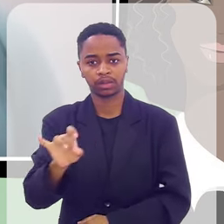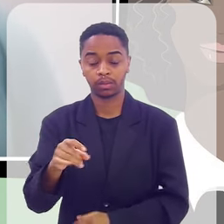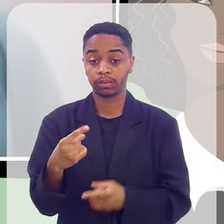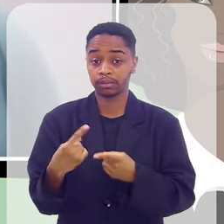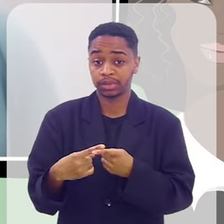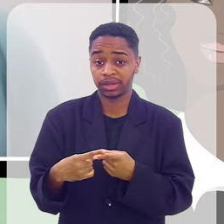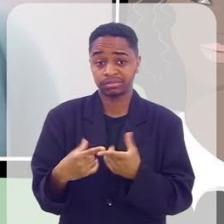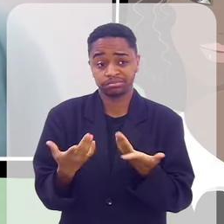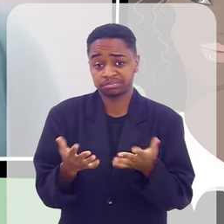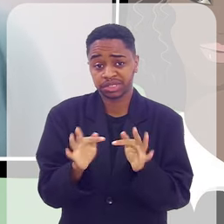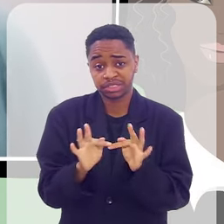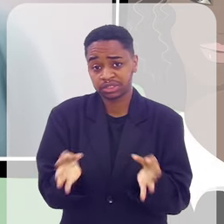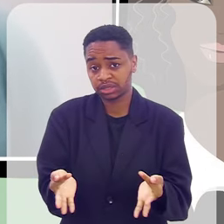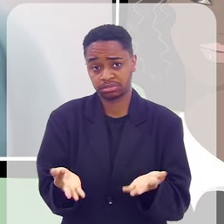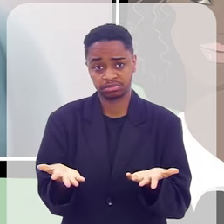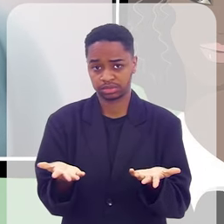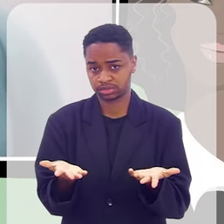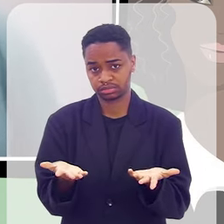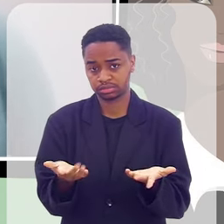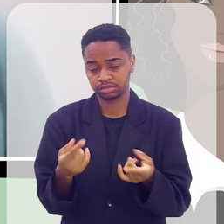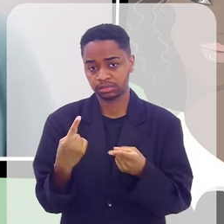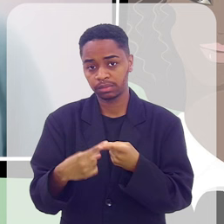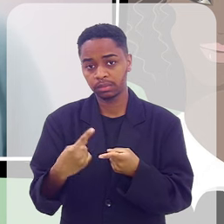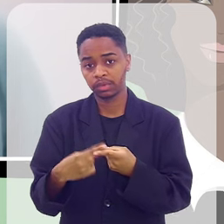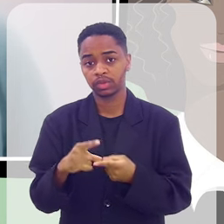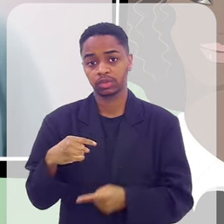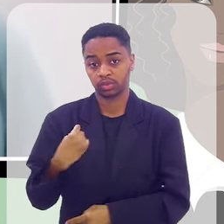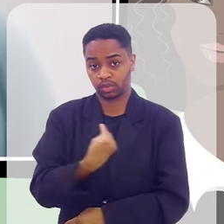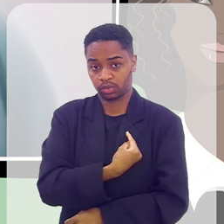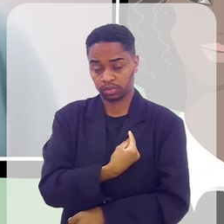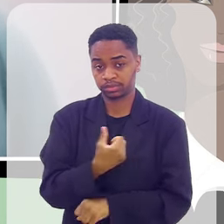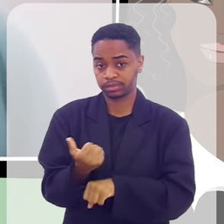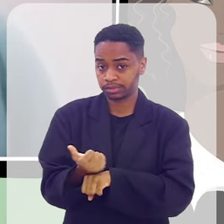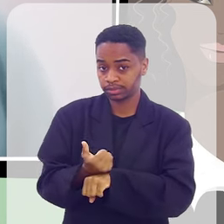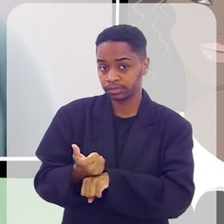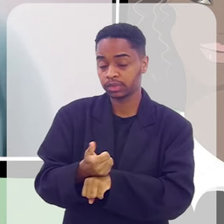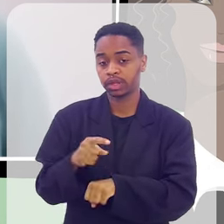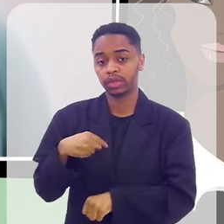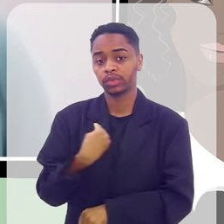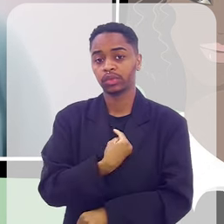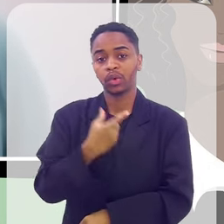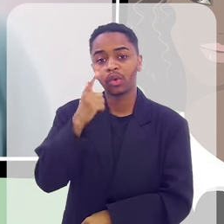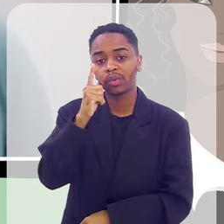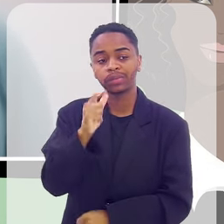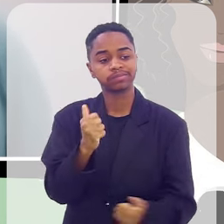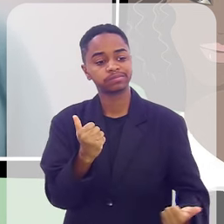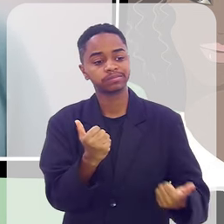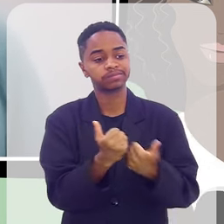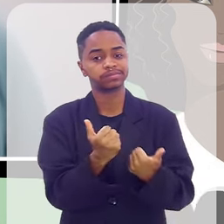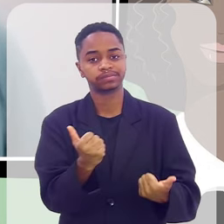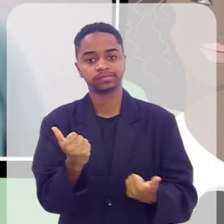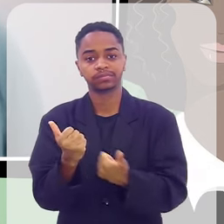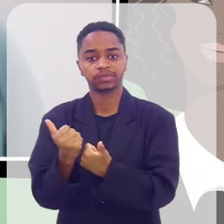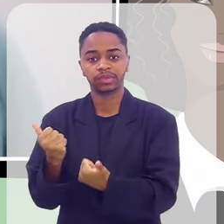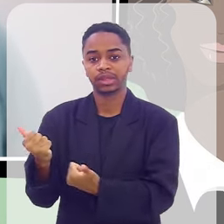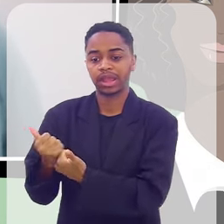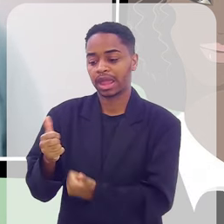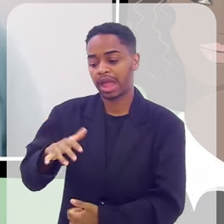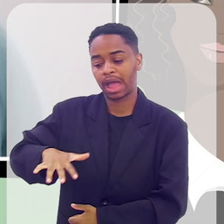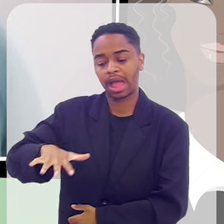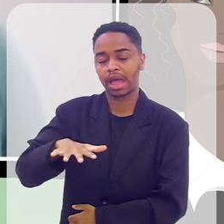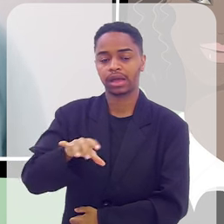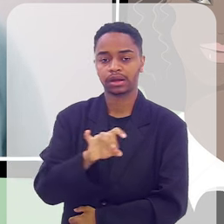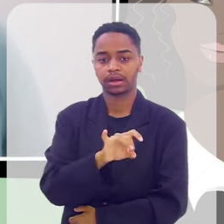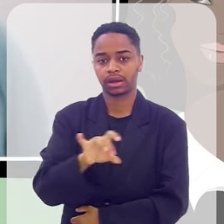É muito simples essa questão. Nós profissionais, a gente consegue dar um suporte a cada um dentro da área que